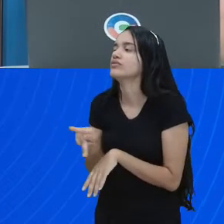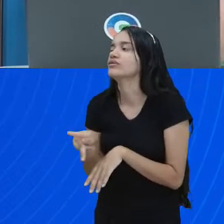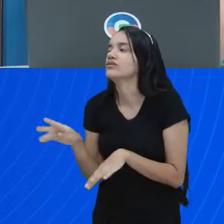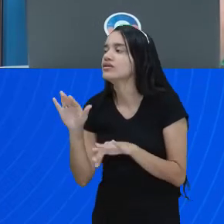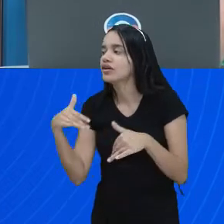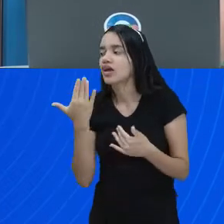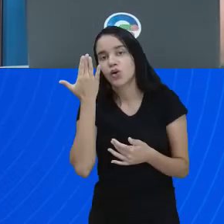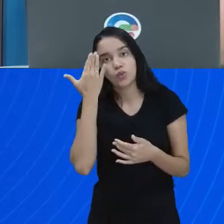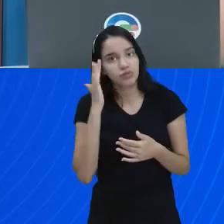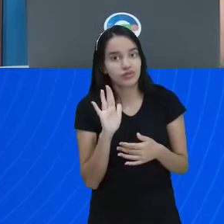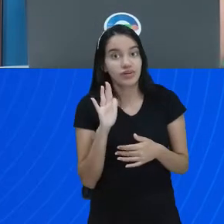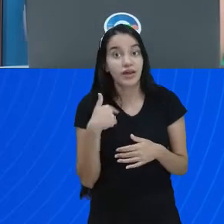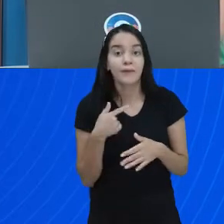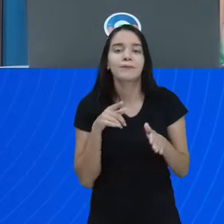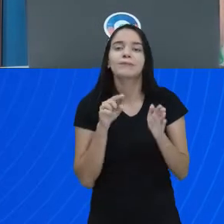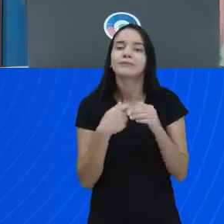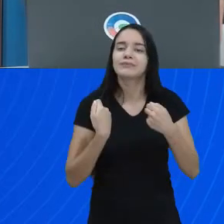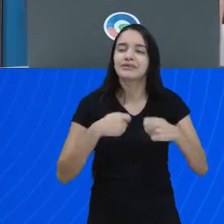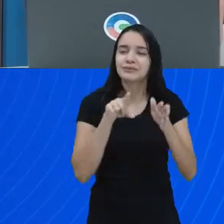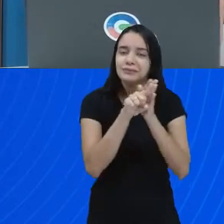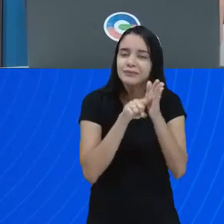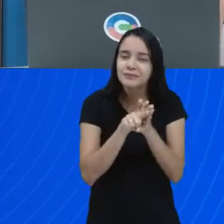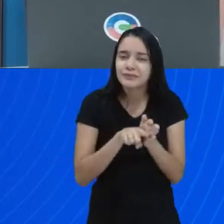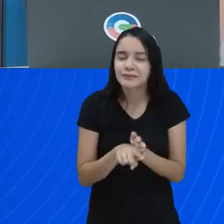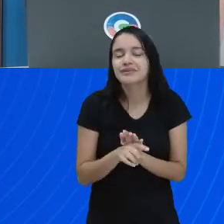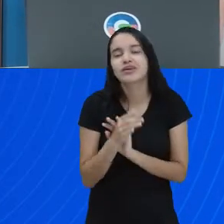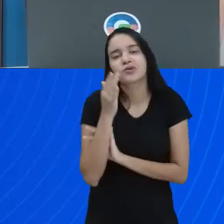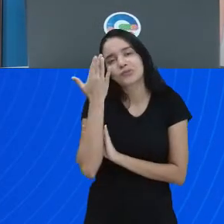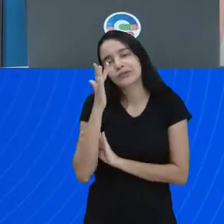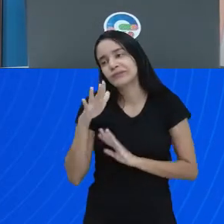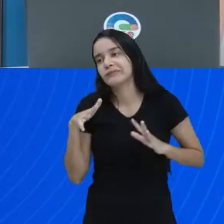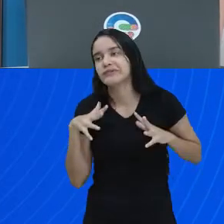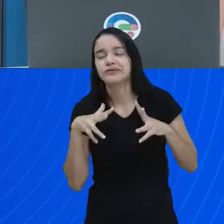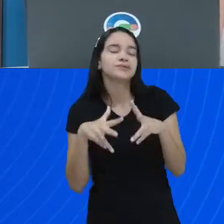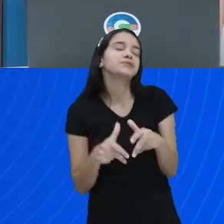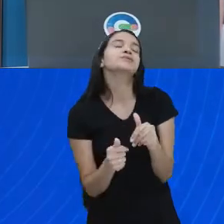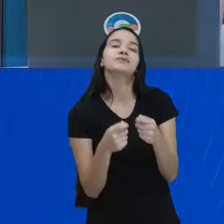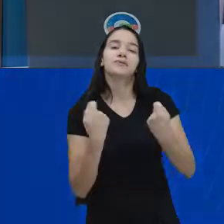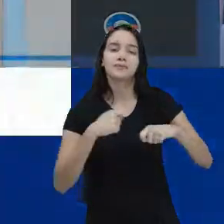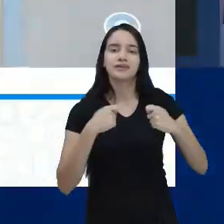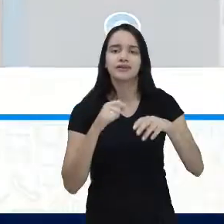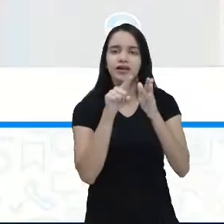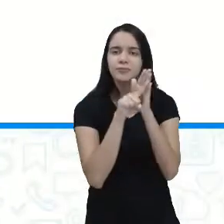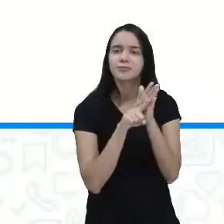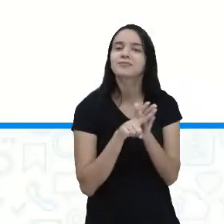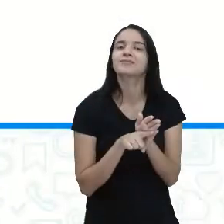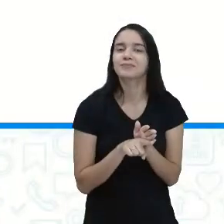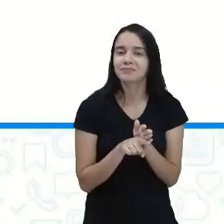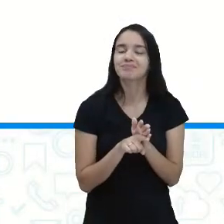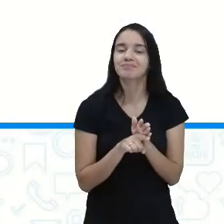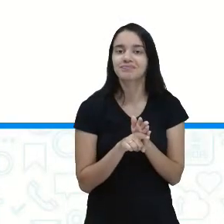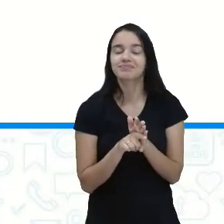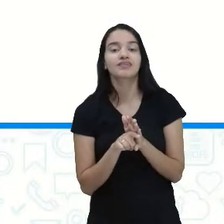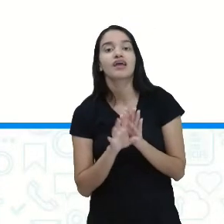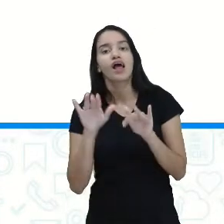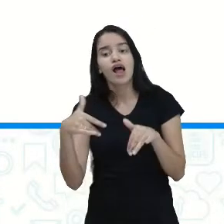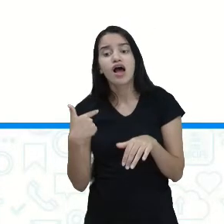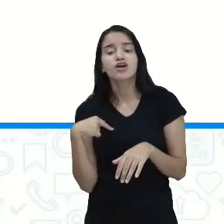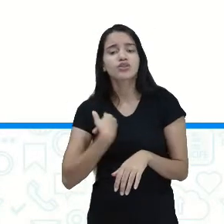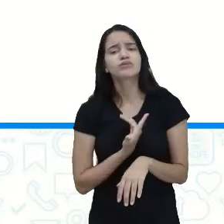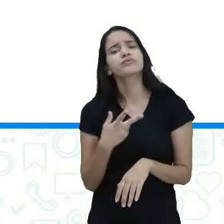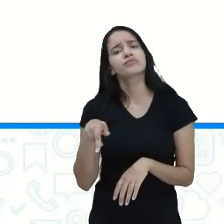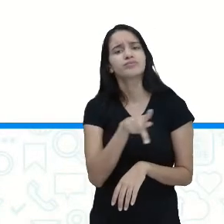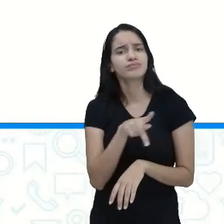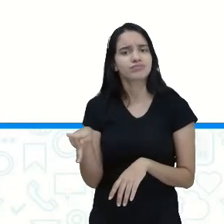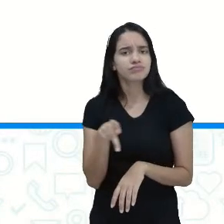Quando eu não sei, precisa pesquisar, né? Porque a gente não sabe de tudo, não. A precisa estar pesquisando e estudando sempre. Isso mesmo. Não é porque somos